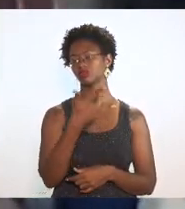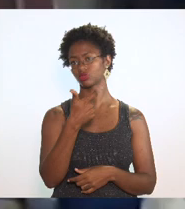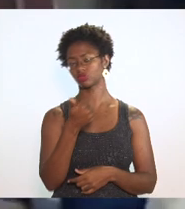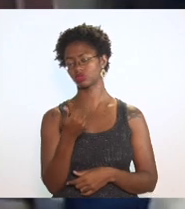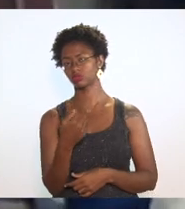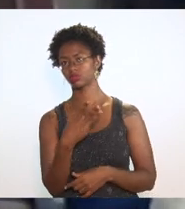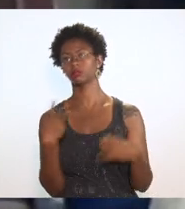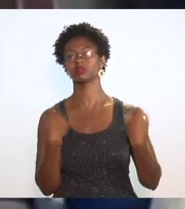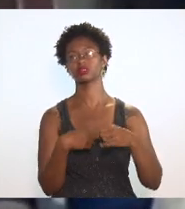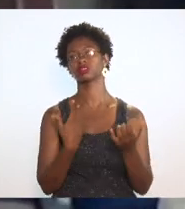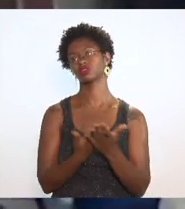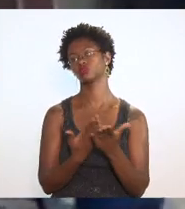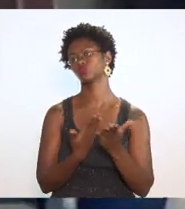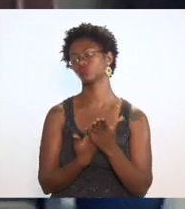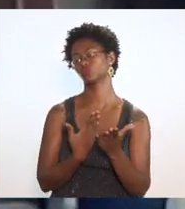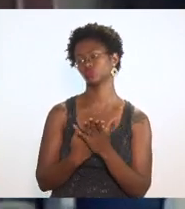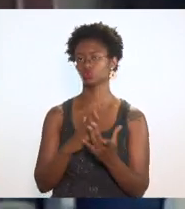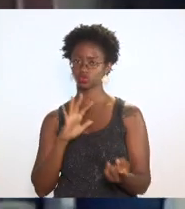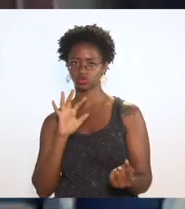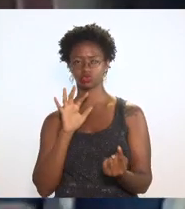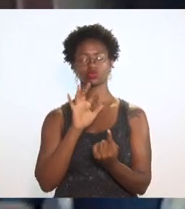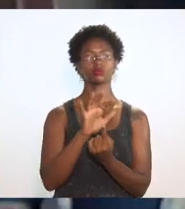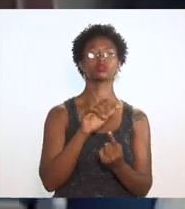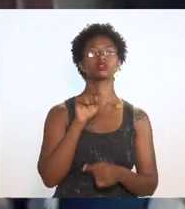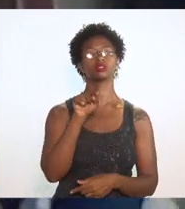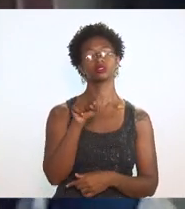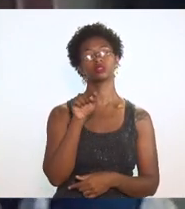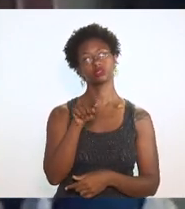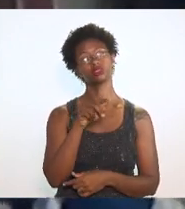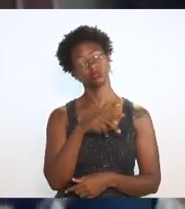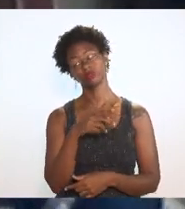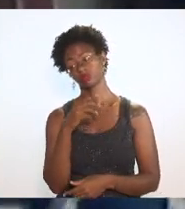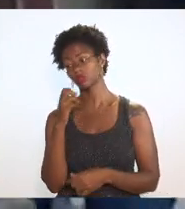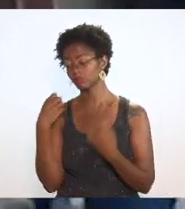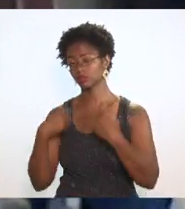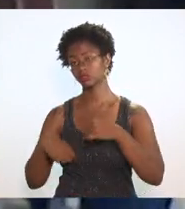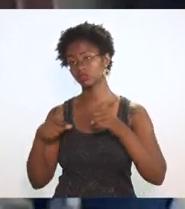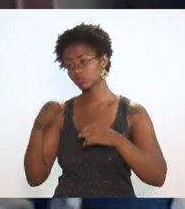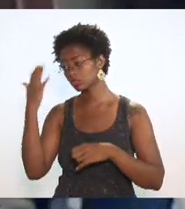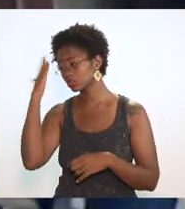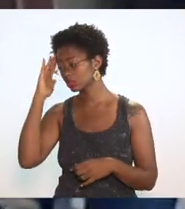ele tem que fazer um estudo de impacto e isso vai isso vai ser considerado